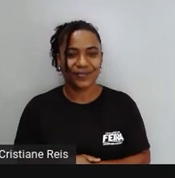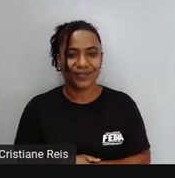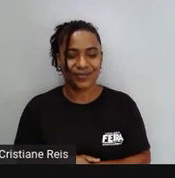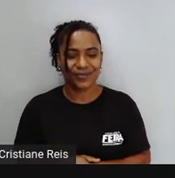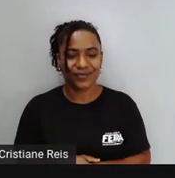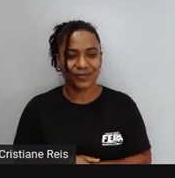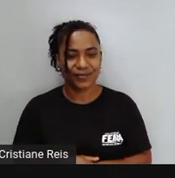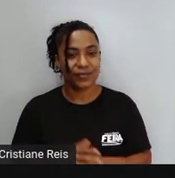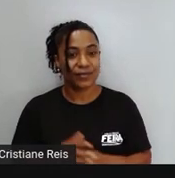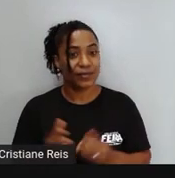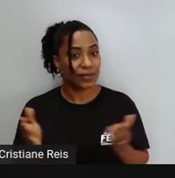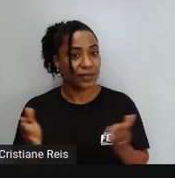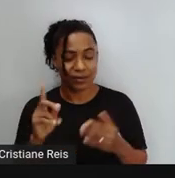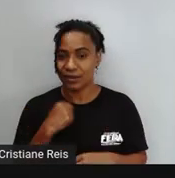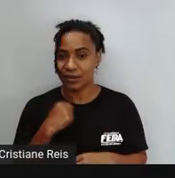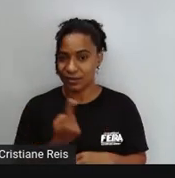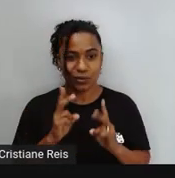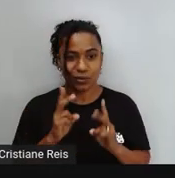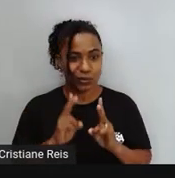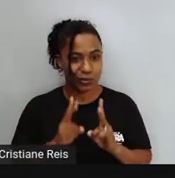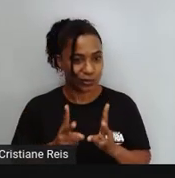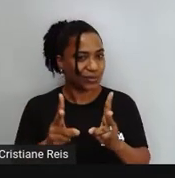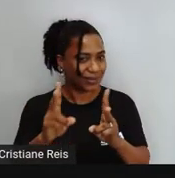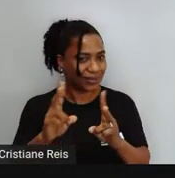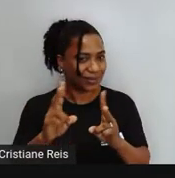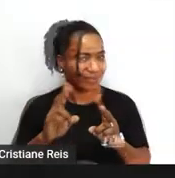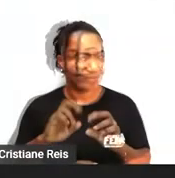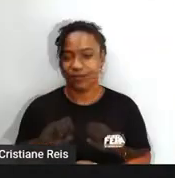prosseguir Com a nossa aula De hoje